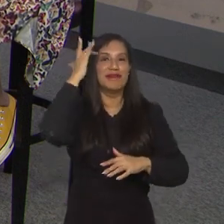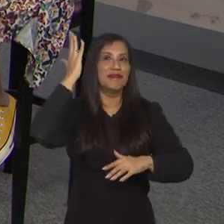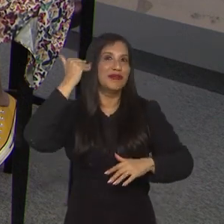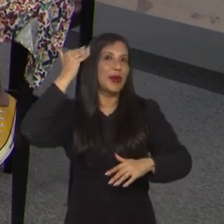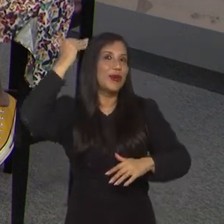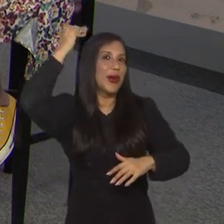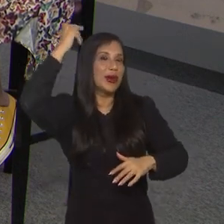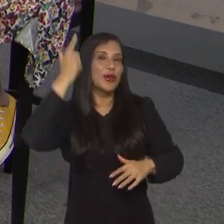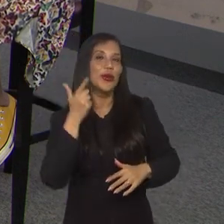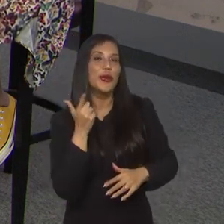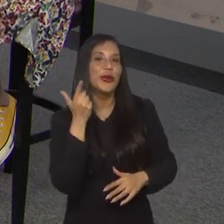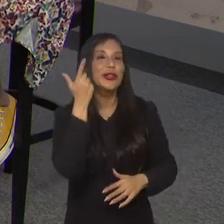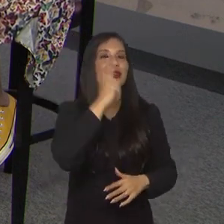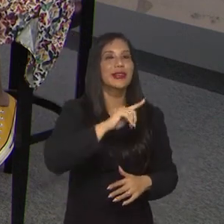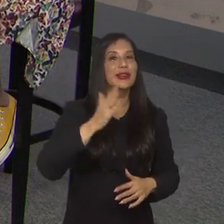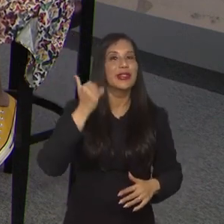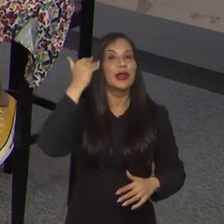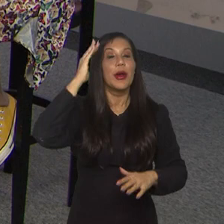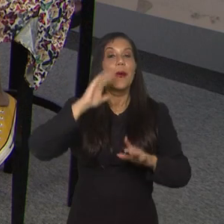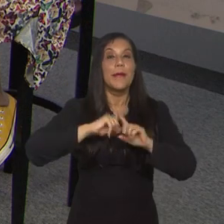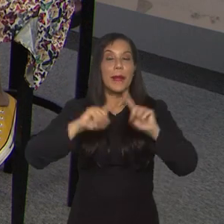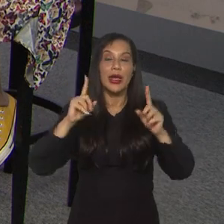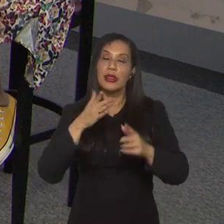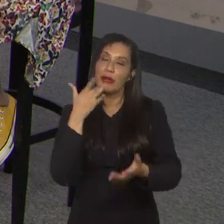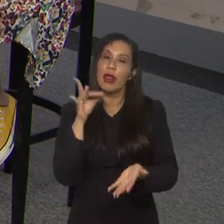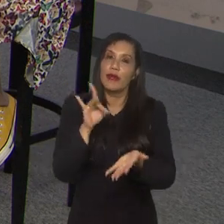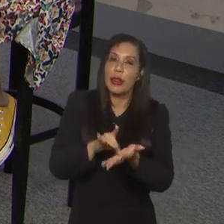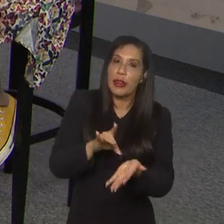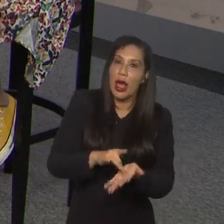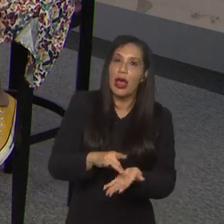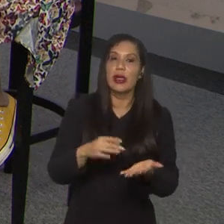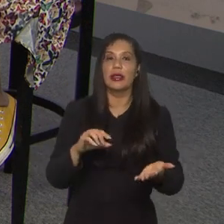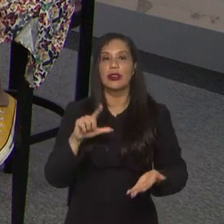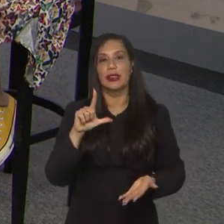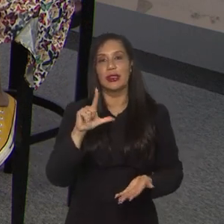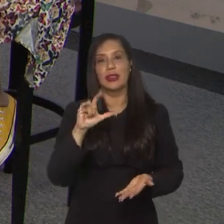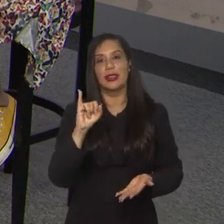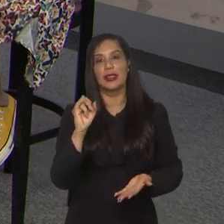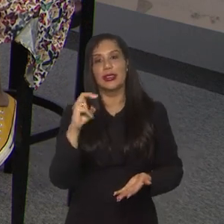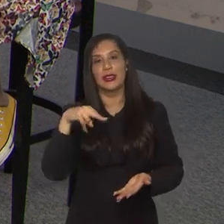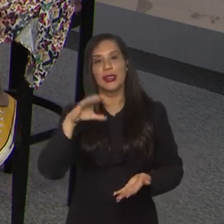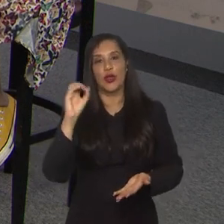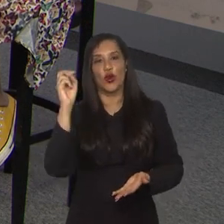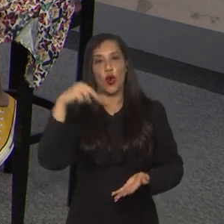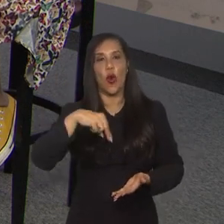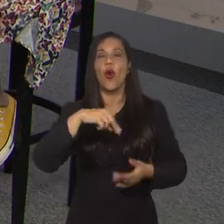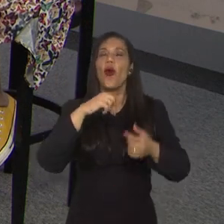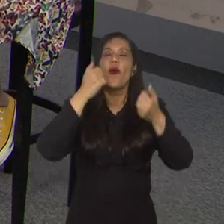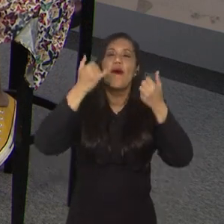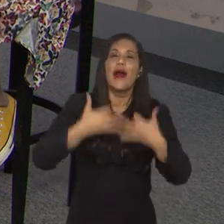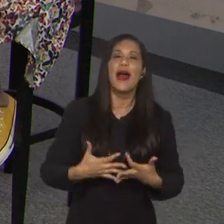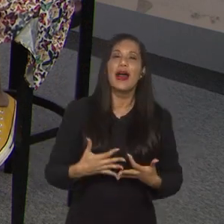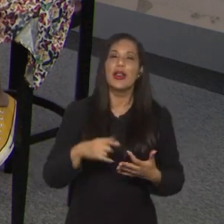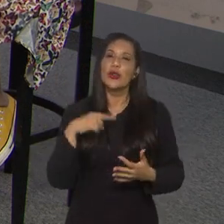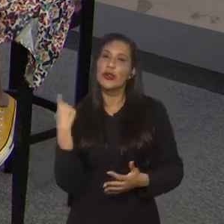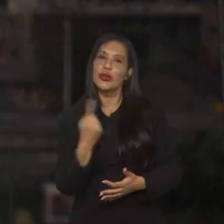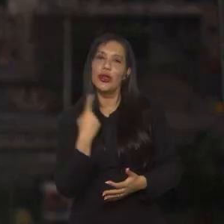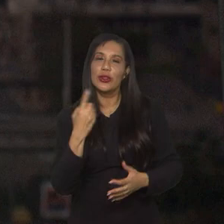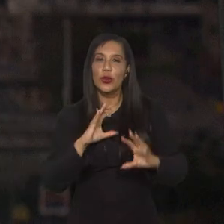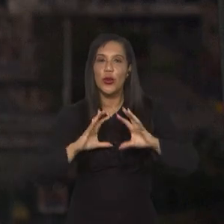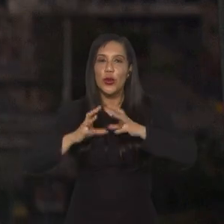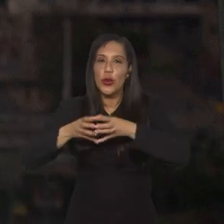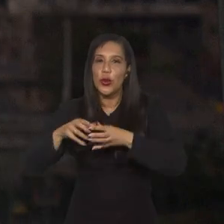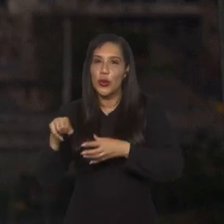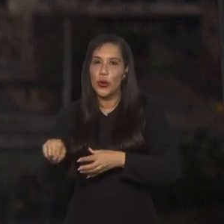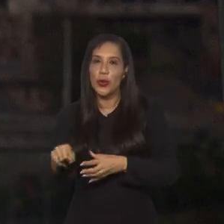realmente consiga essa primeira estrela. Agora a gente tem que ser realista, né? Lincoln Chaves, conta para mim. A gente não chega, a gente chega num grupo